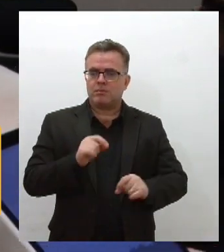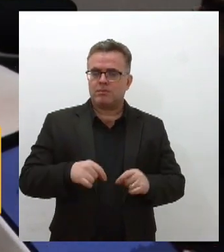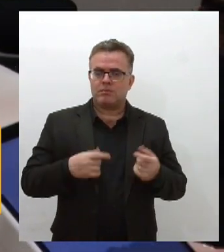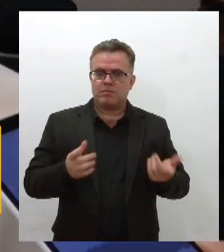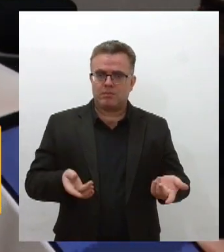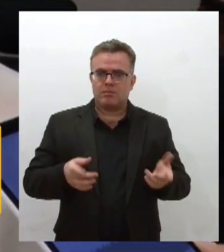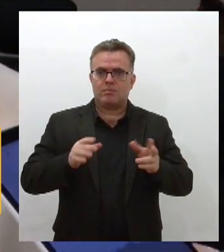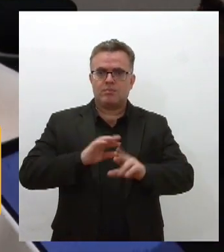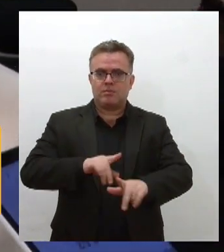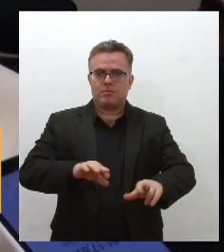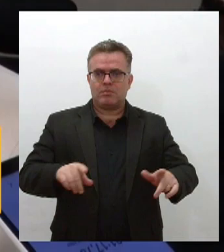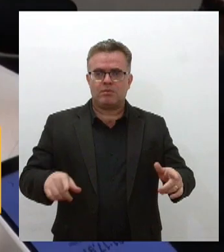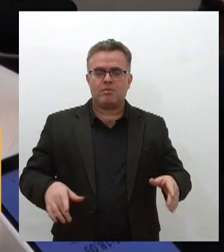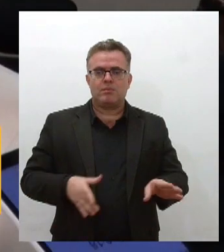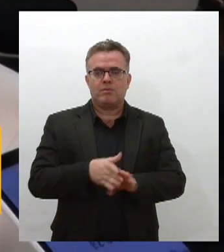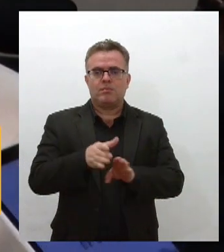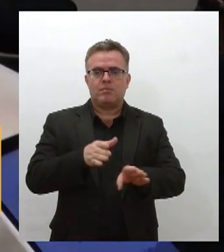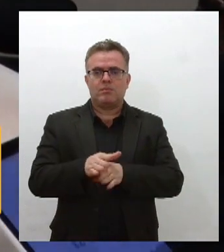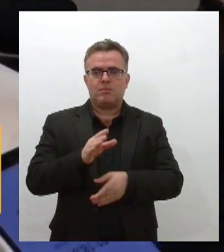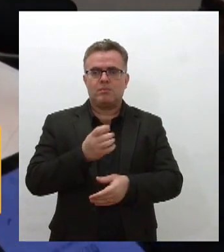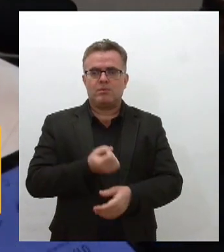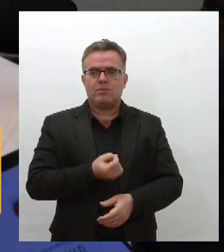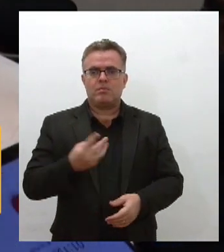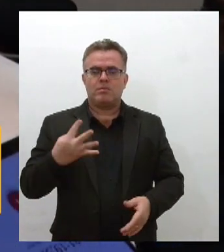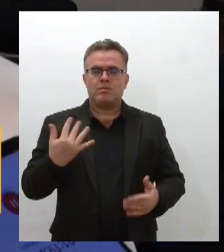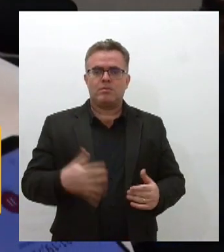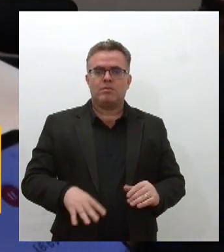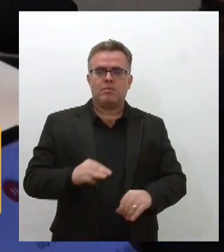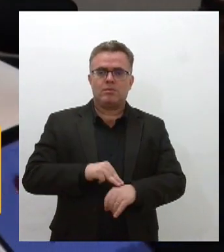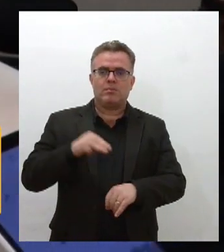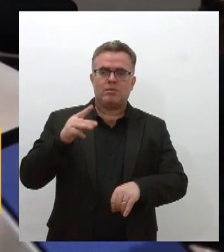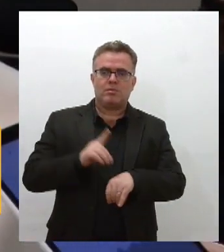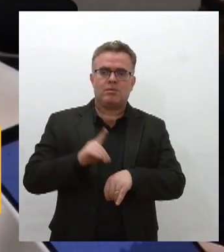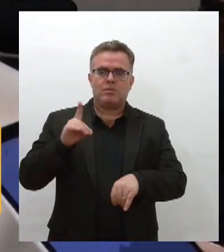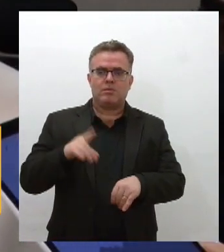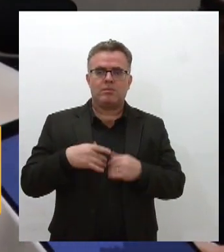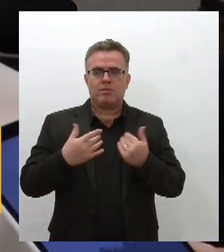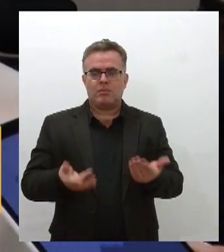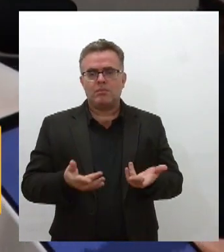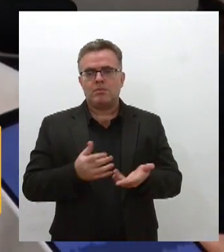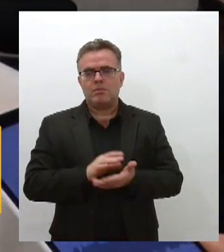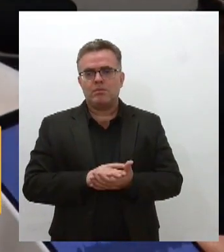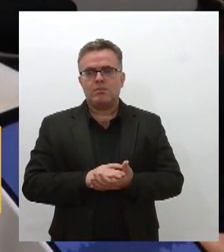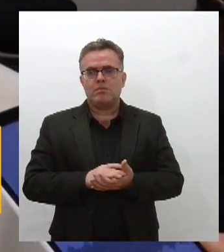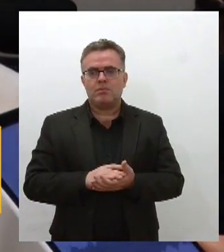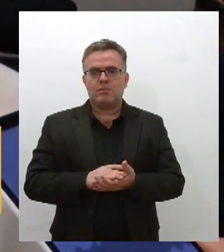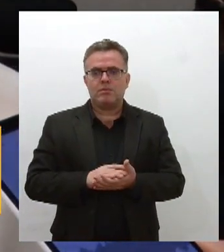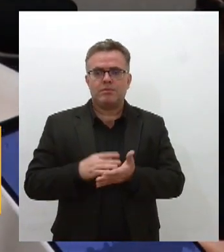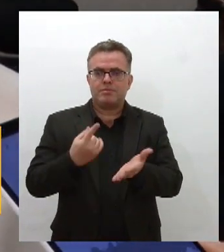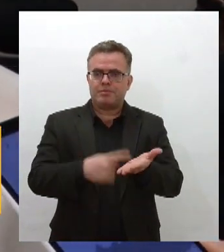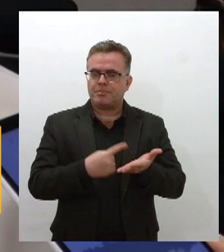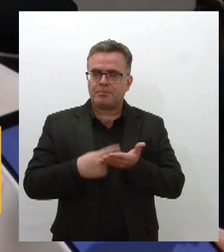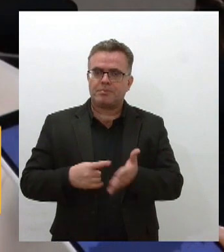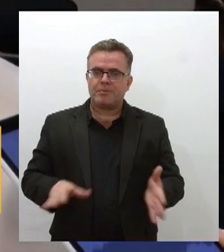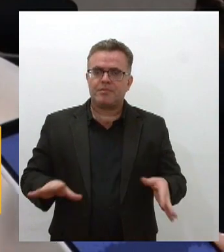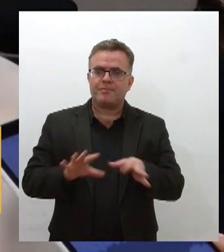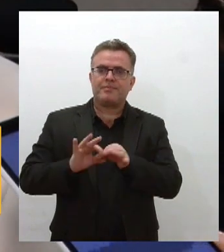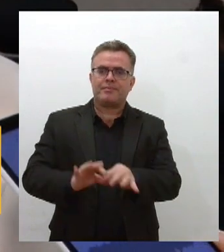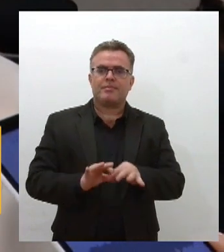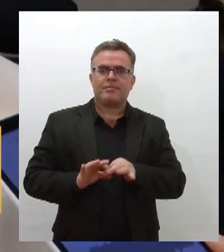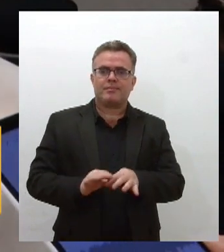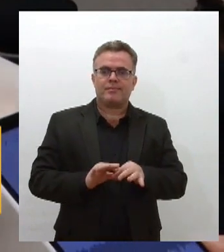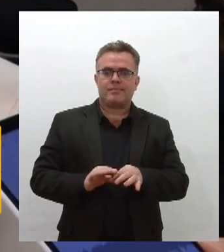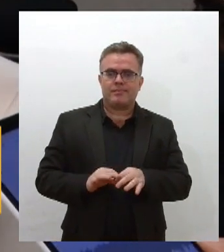de orientanos em âmbito de graduação mestrado doutorado enfim já criei lastro raízes os meus